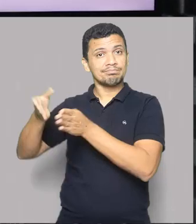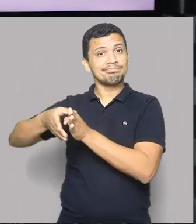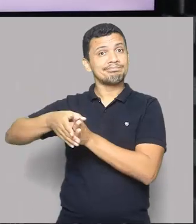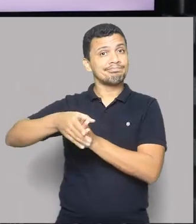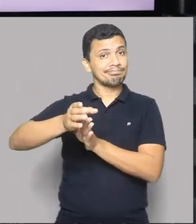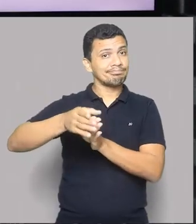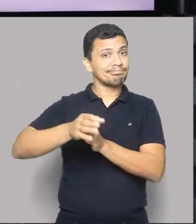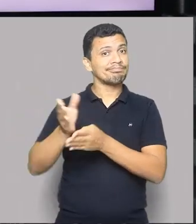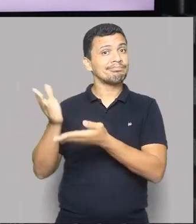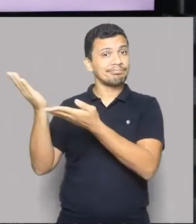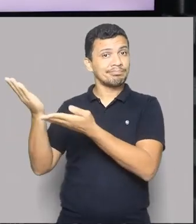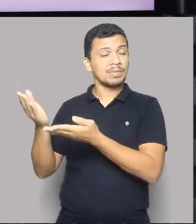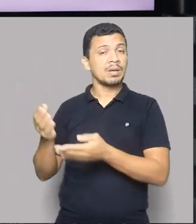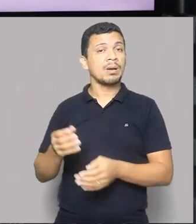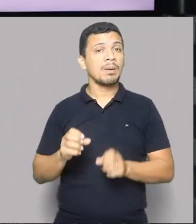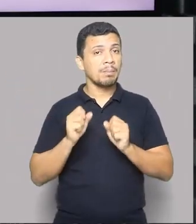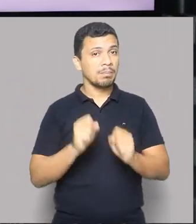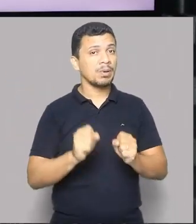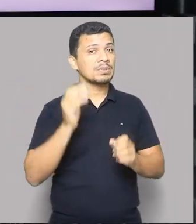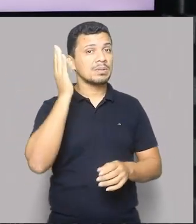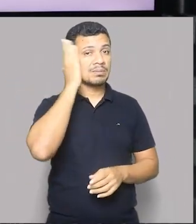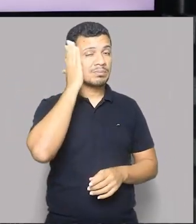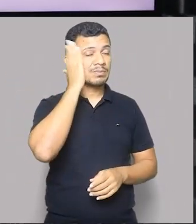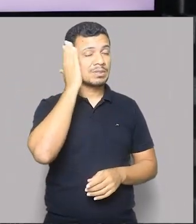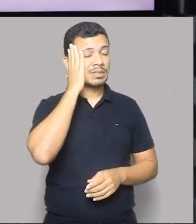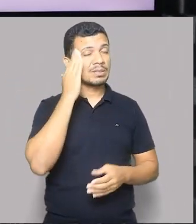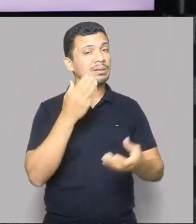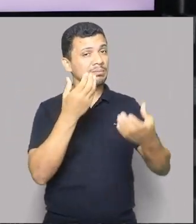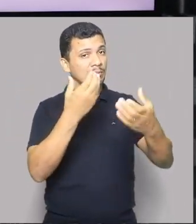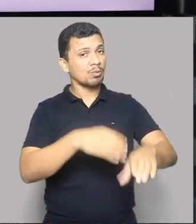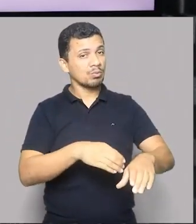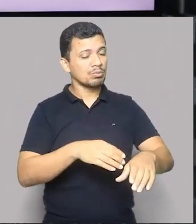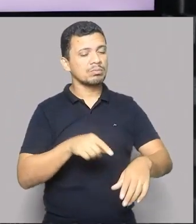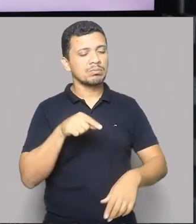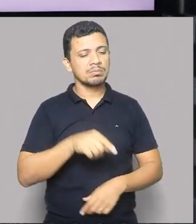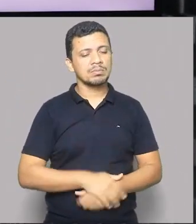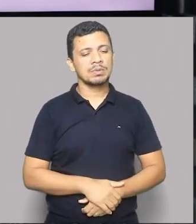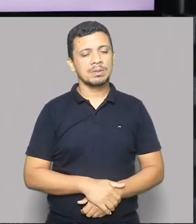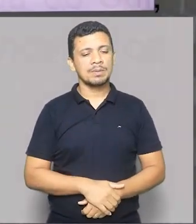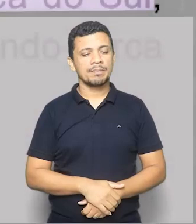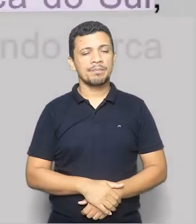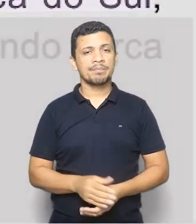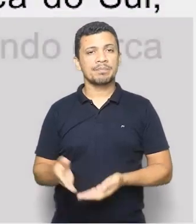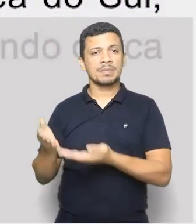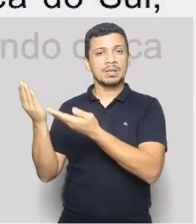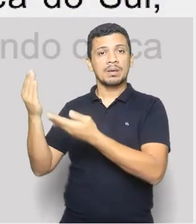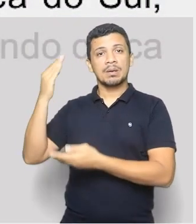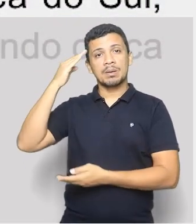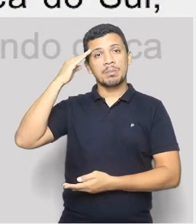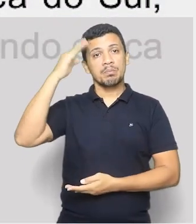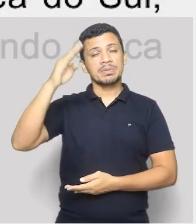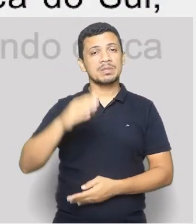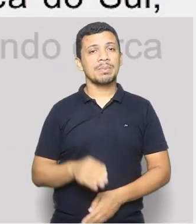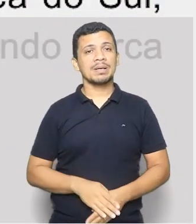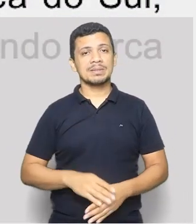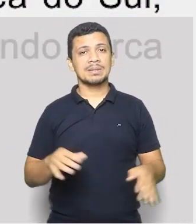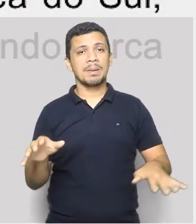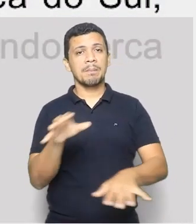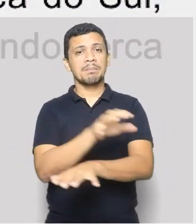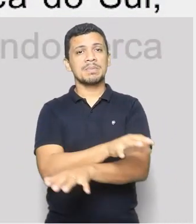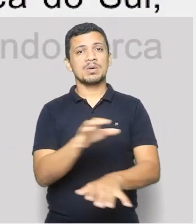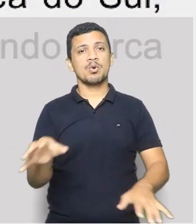você possa levar lá para o concurso. E aí nós temos os principais biomas que